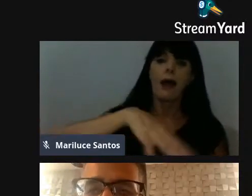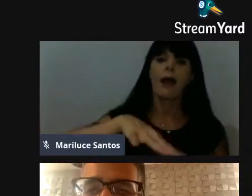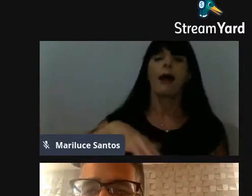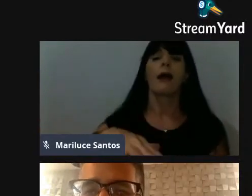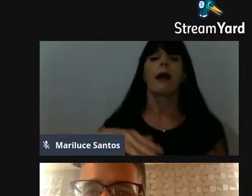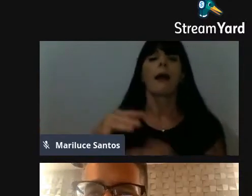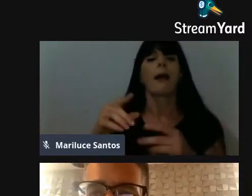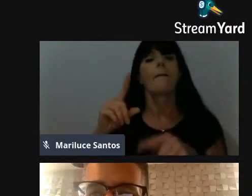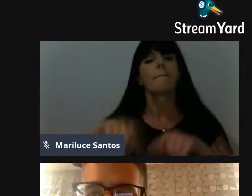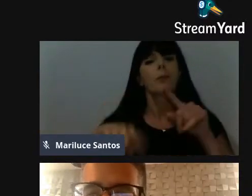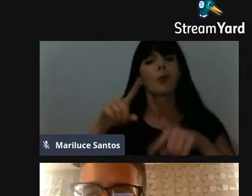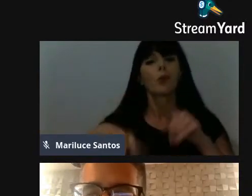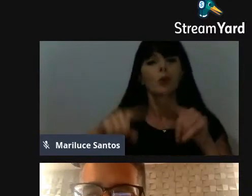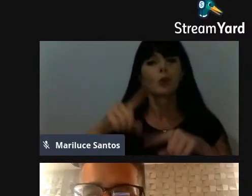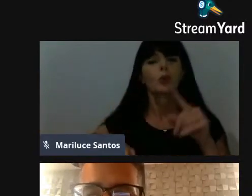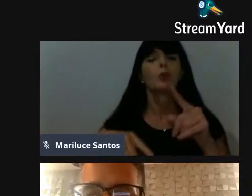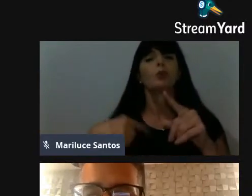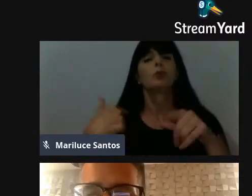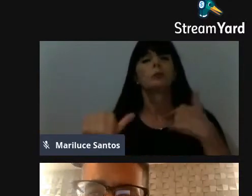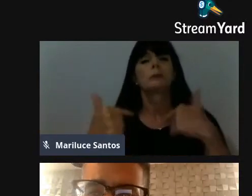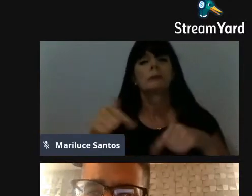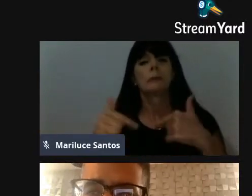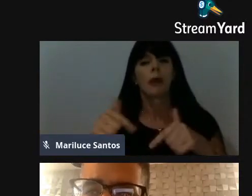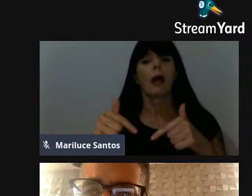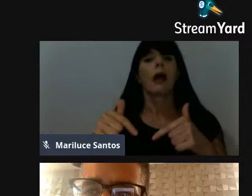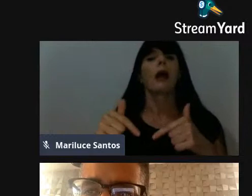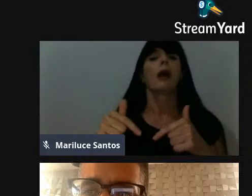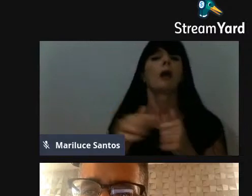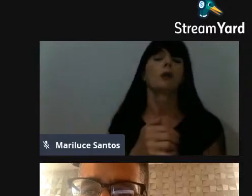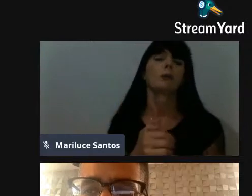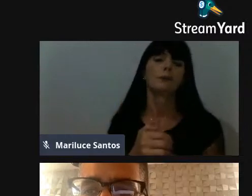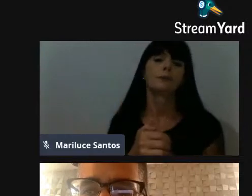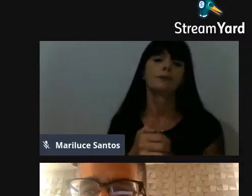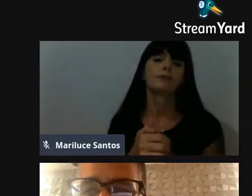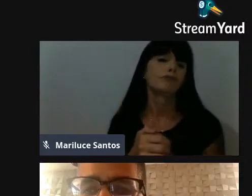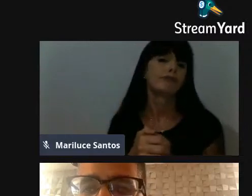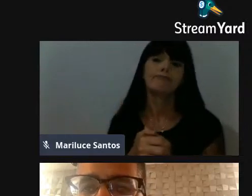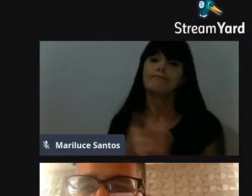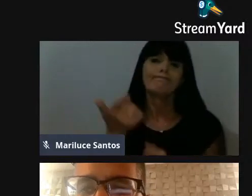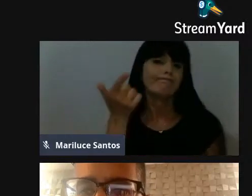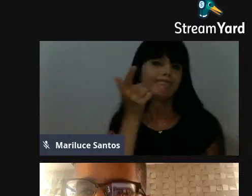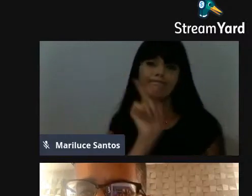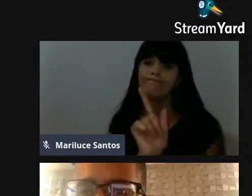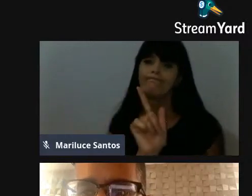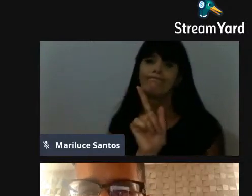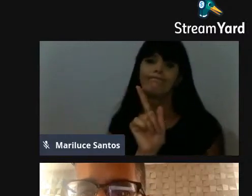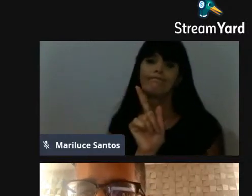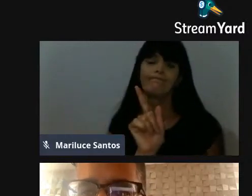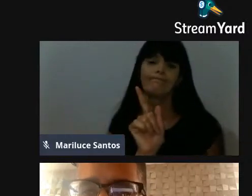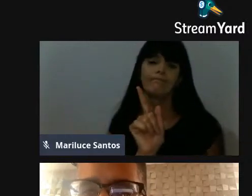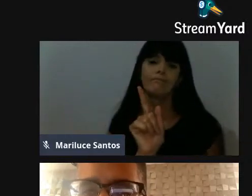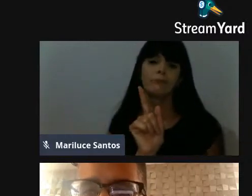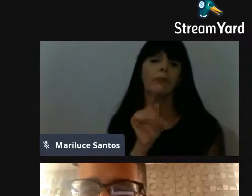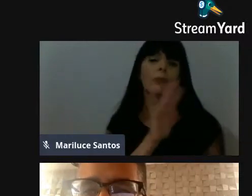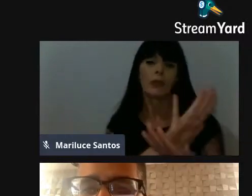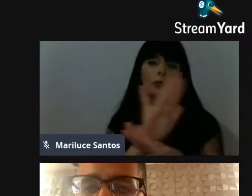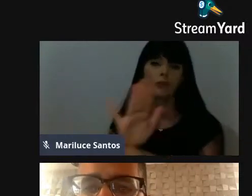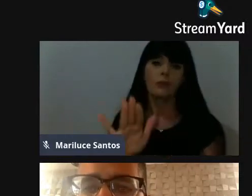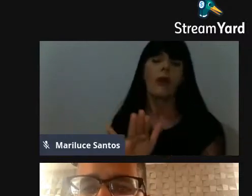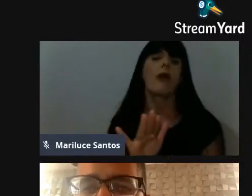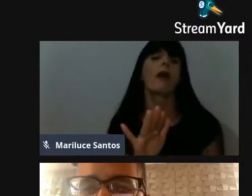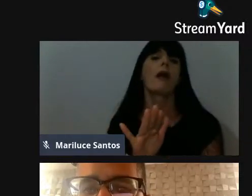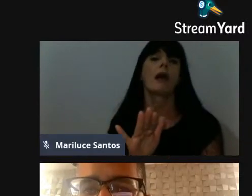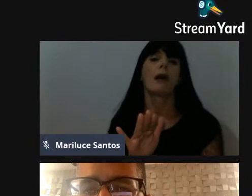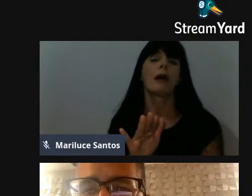muitos produtos, muitos serviços que não conseguiu atender a demanda, não foi possível atender a demanda